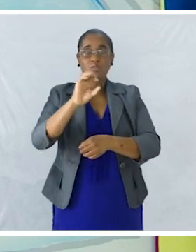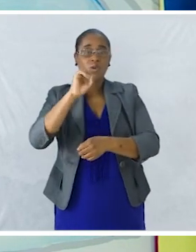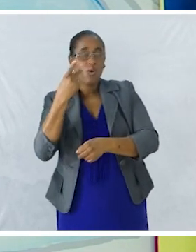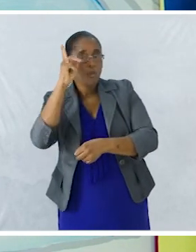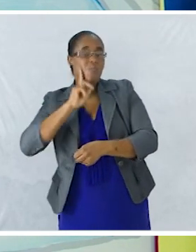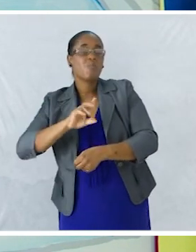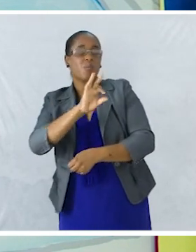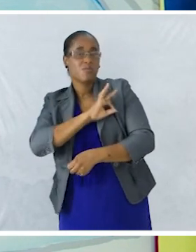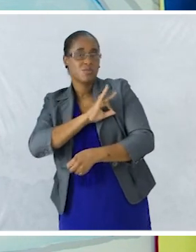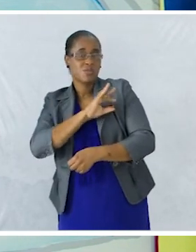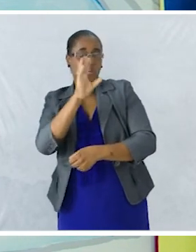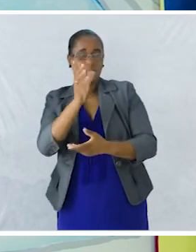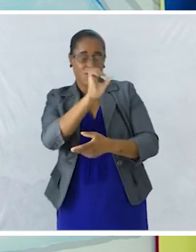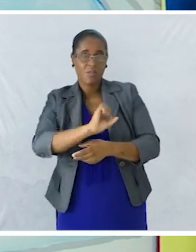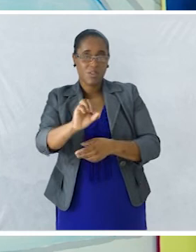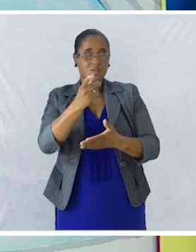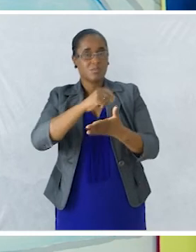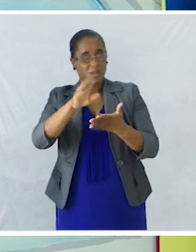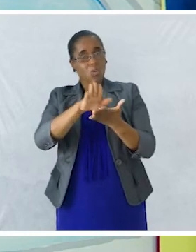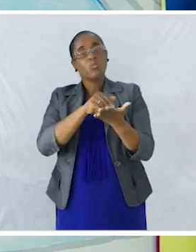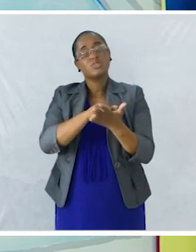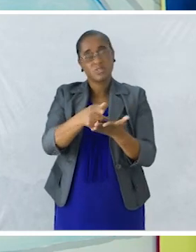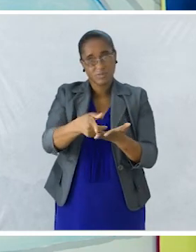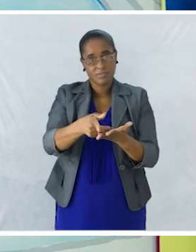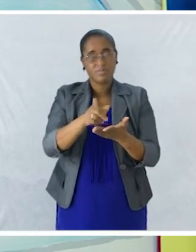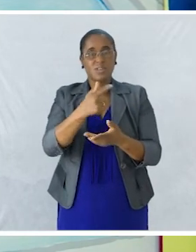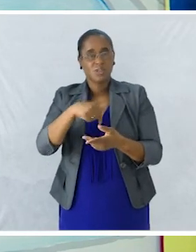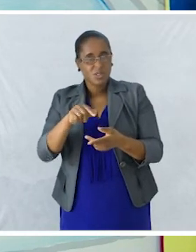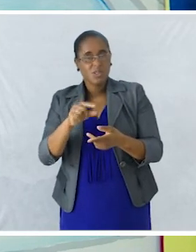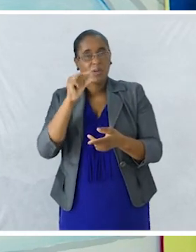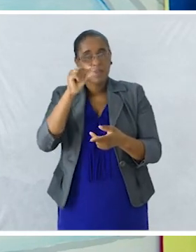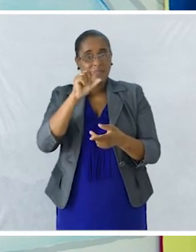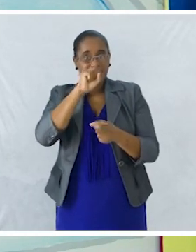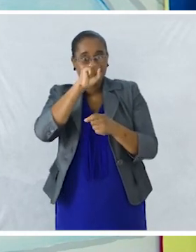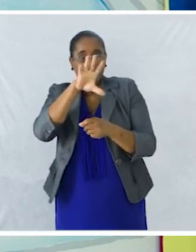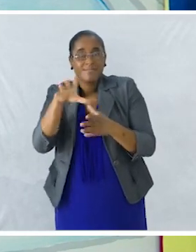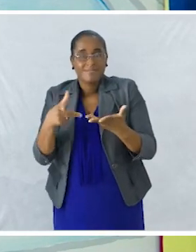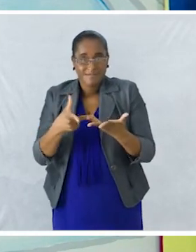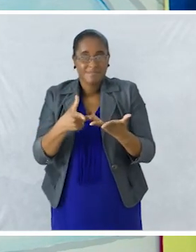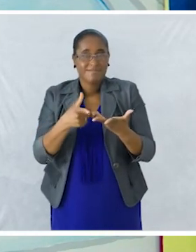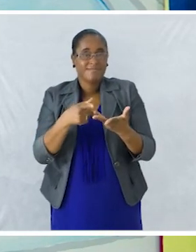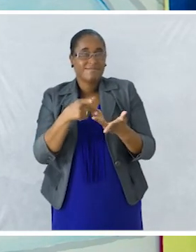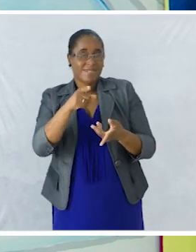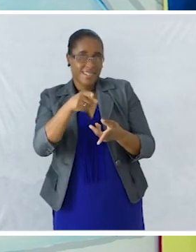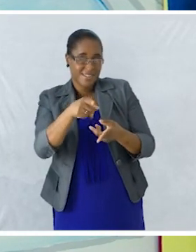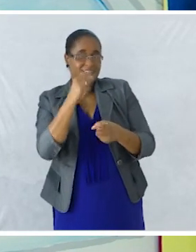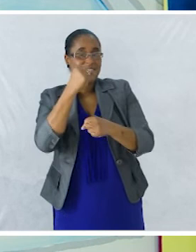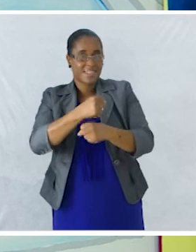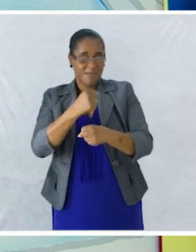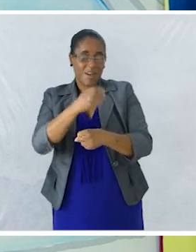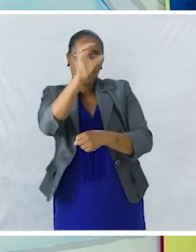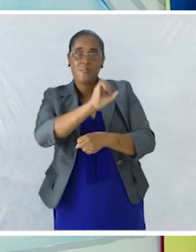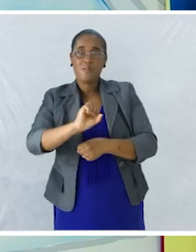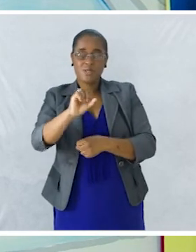para a vossa professora Para correção E nós temos Uma pequena surpresa Que é Estes trabalhos